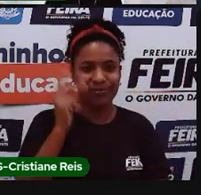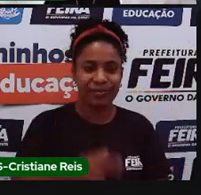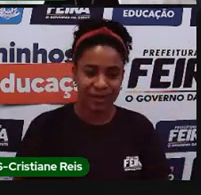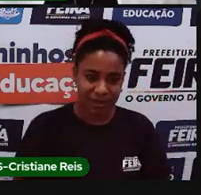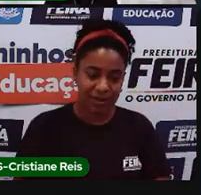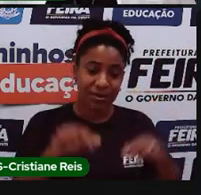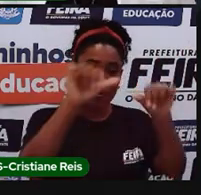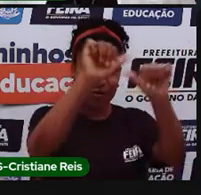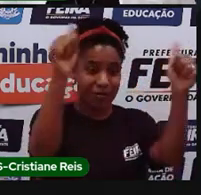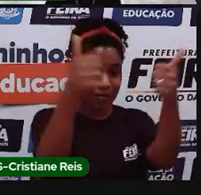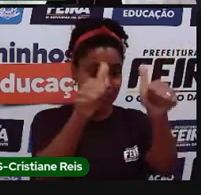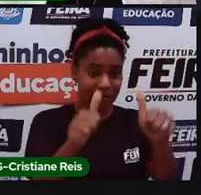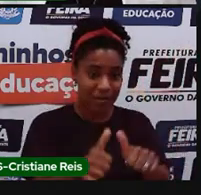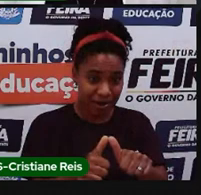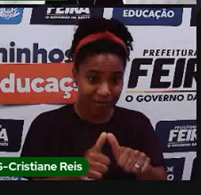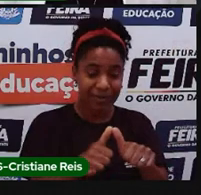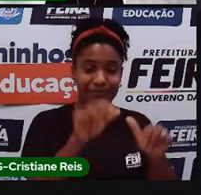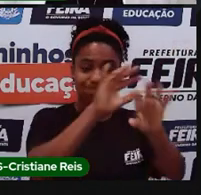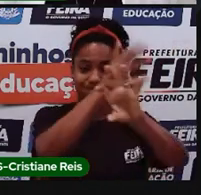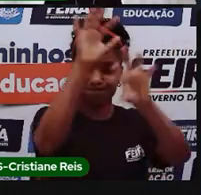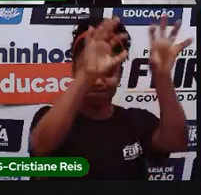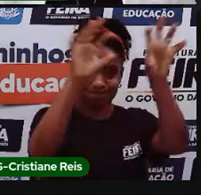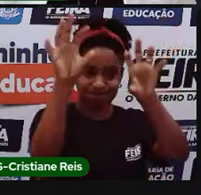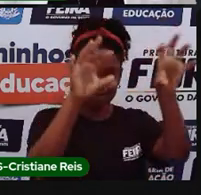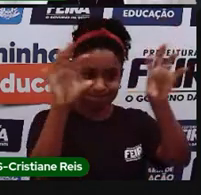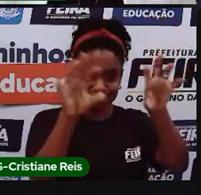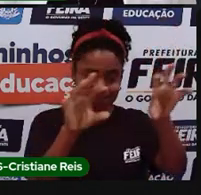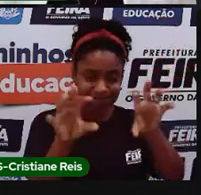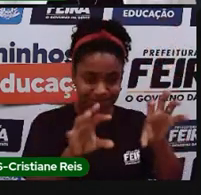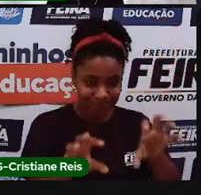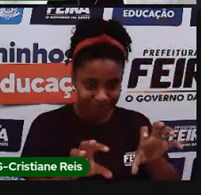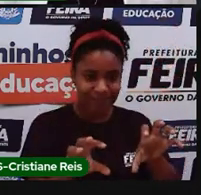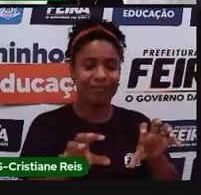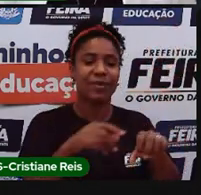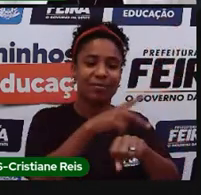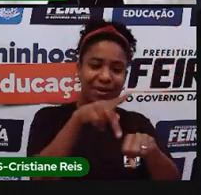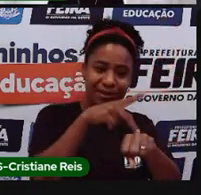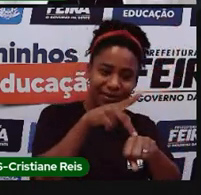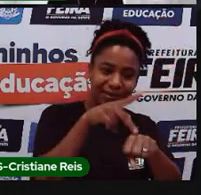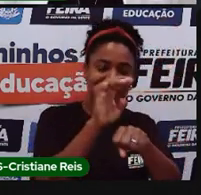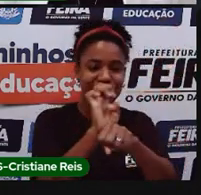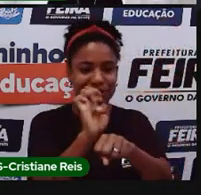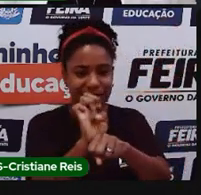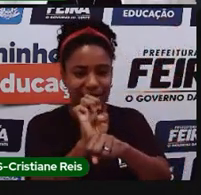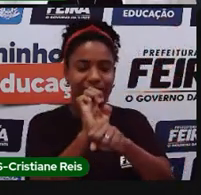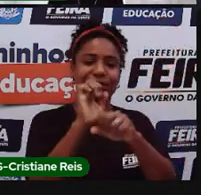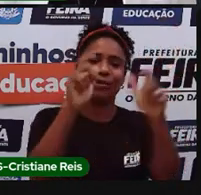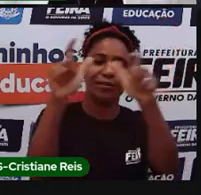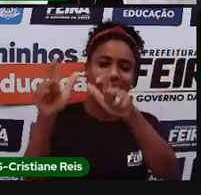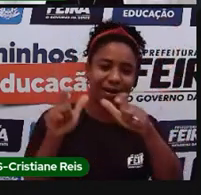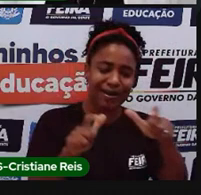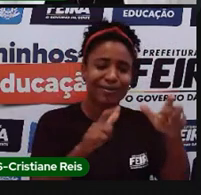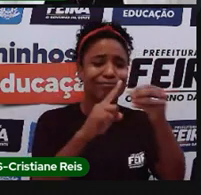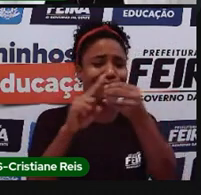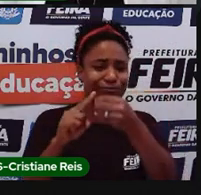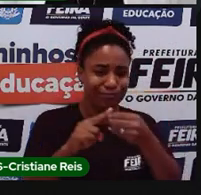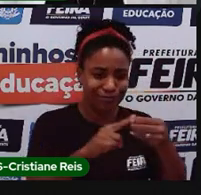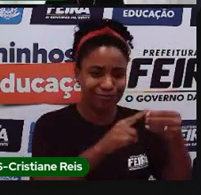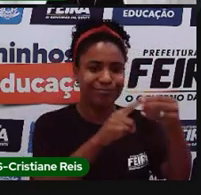mapas? O político, que aponta a divisão do território em países, estados, regiões, municípios, né,